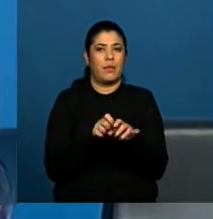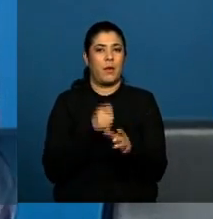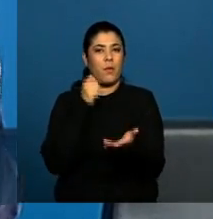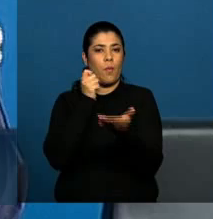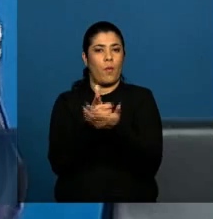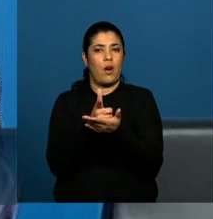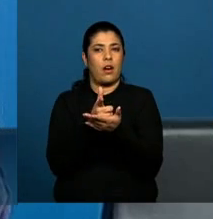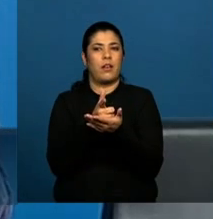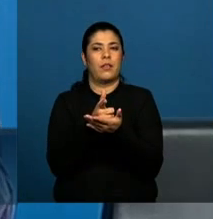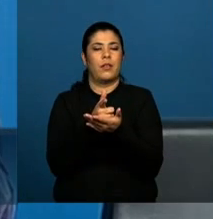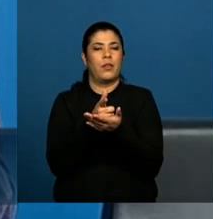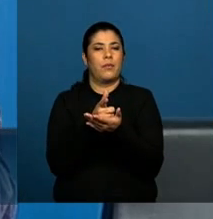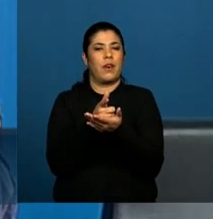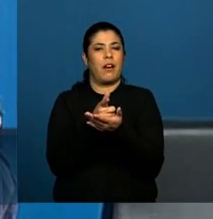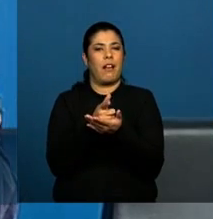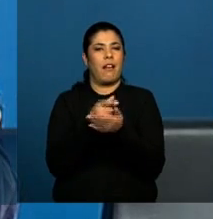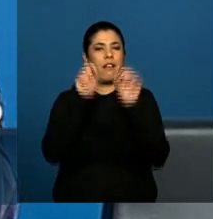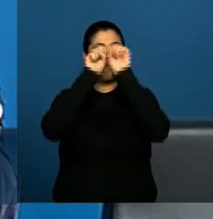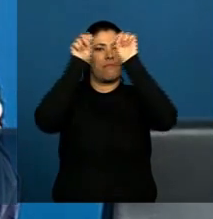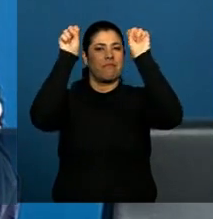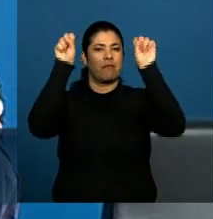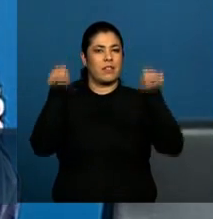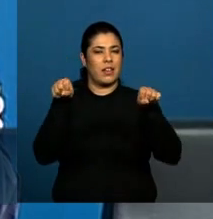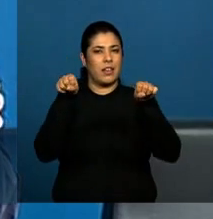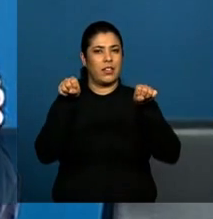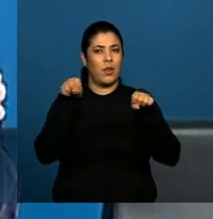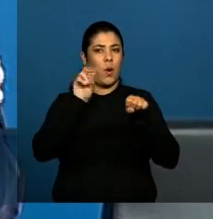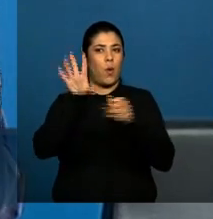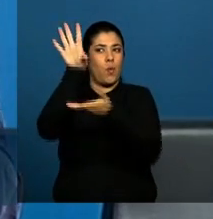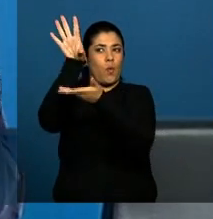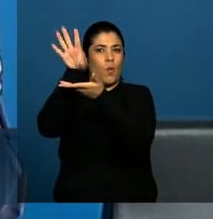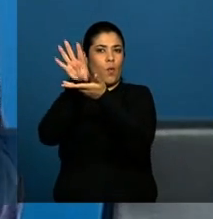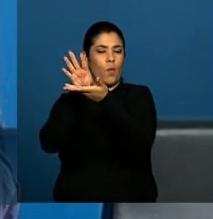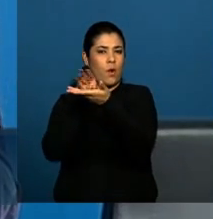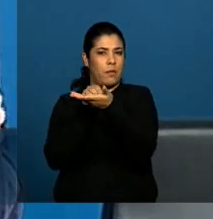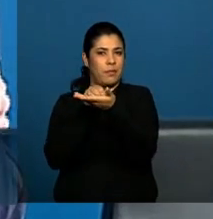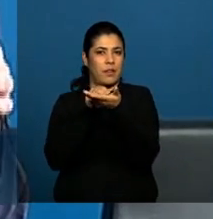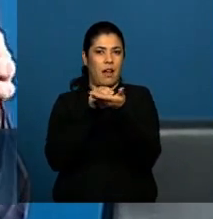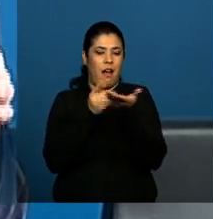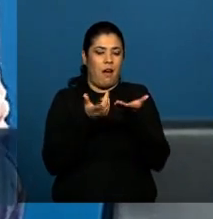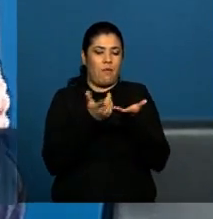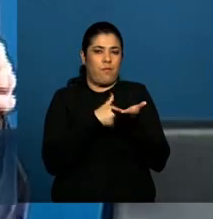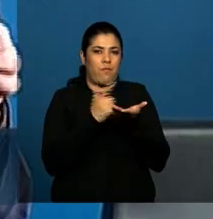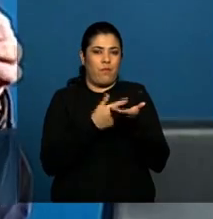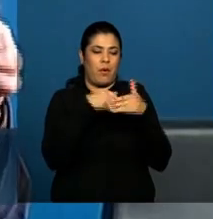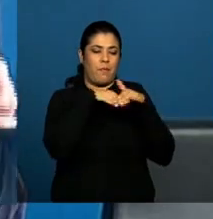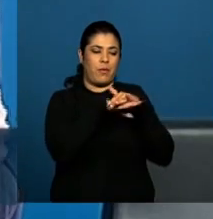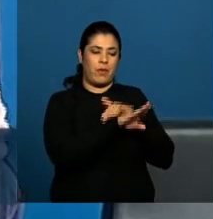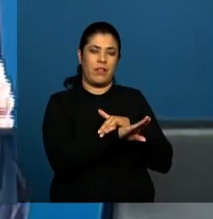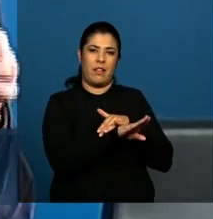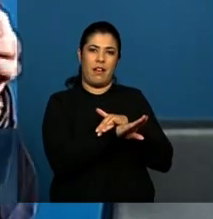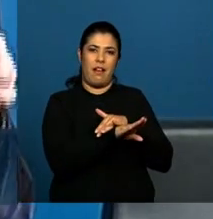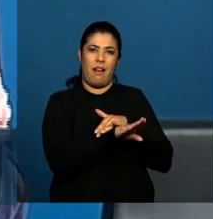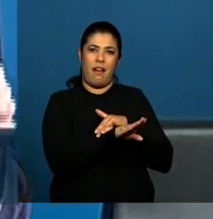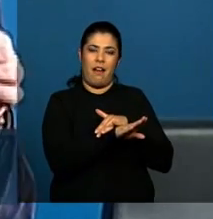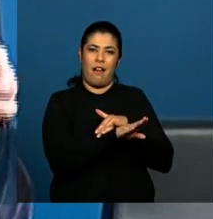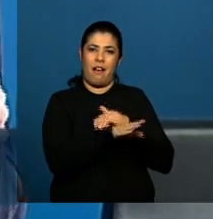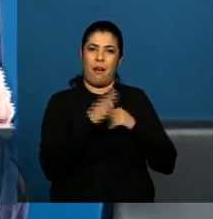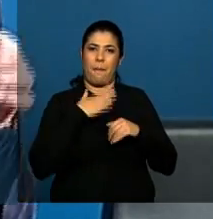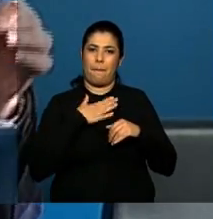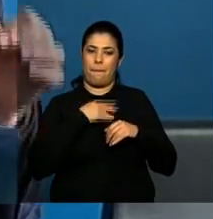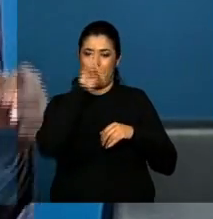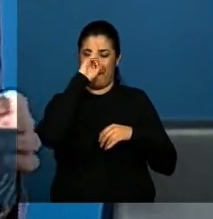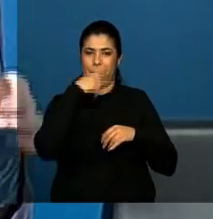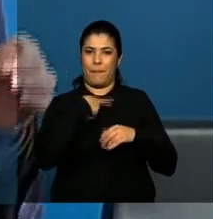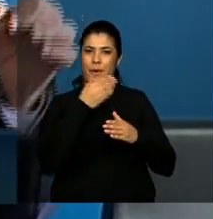baixado no seu Kindle, a conta do livro já chegou e já foi